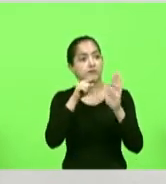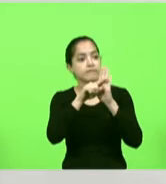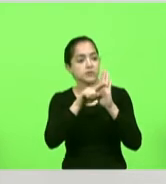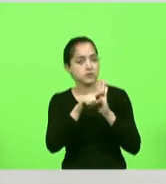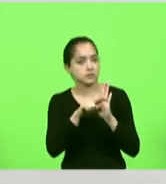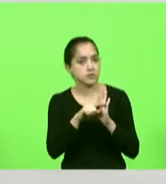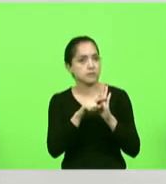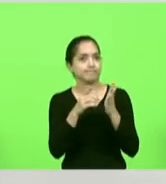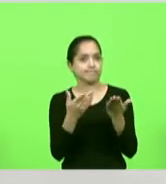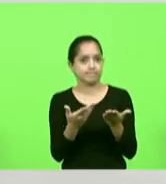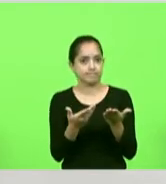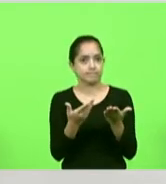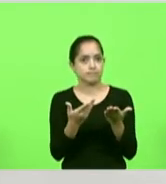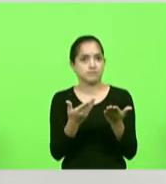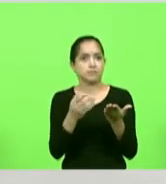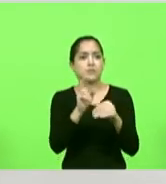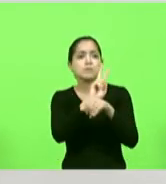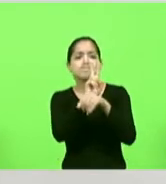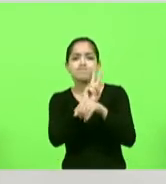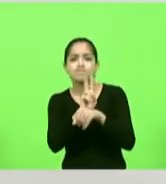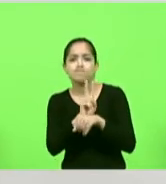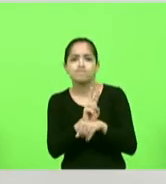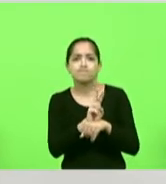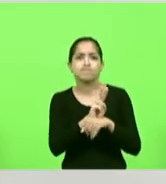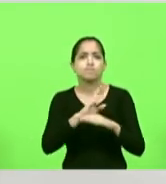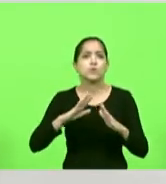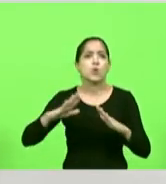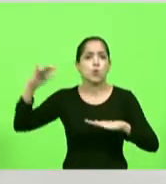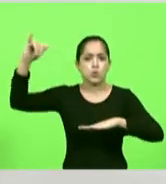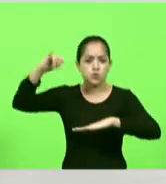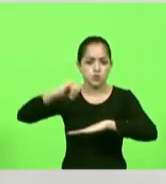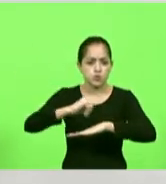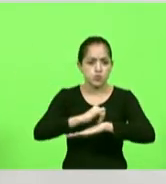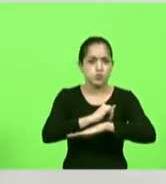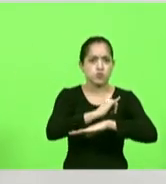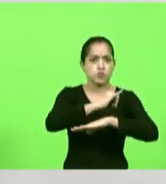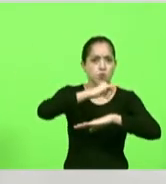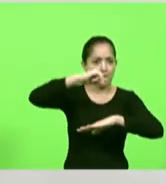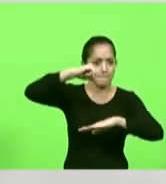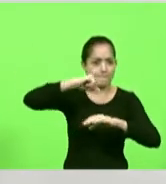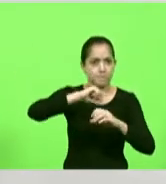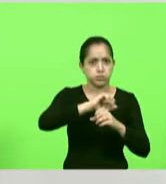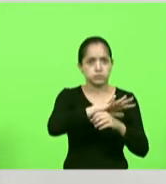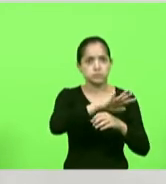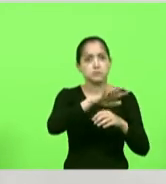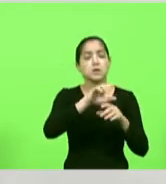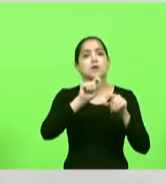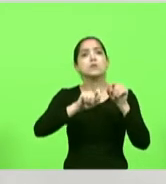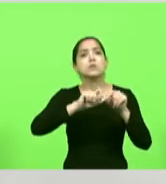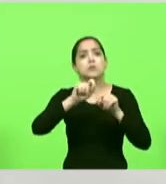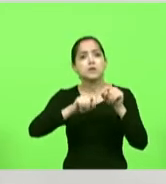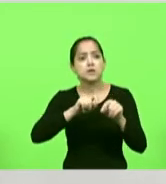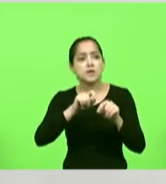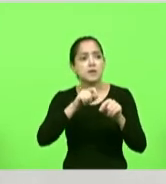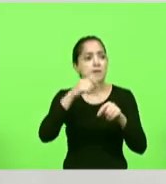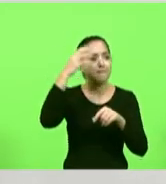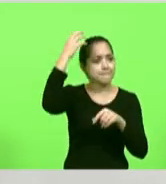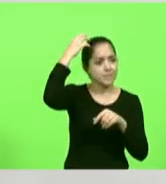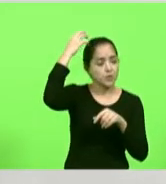por que que investigam um acidente aéreo o acidente aéreo não é para culpar